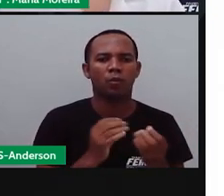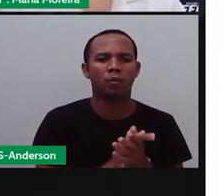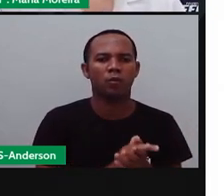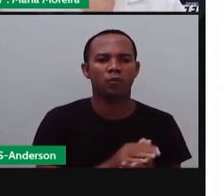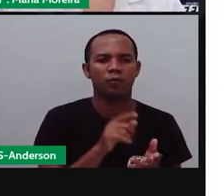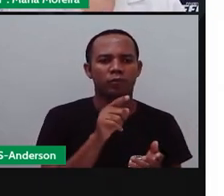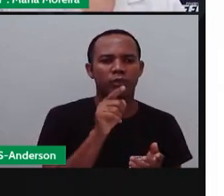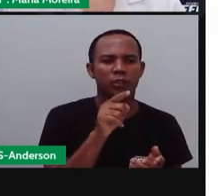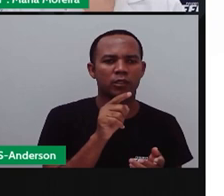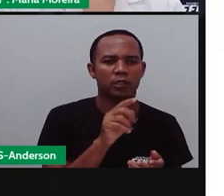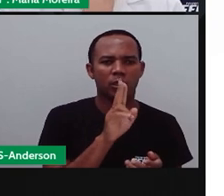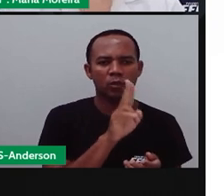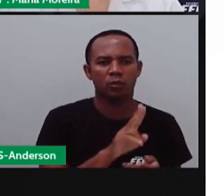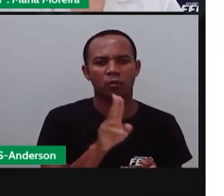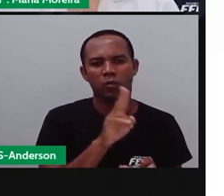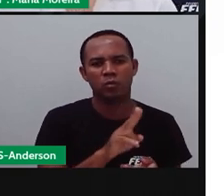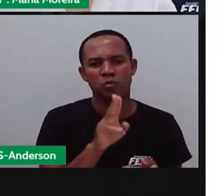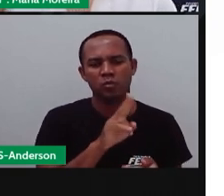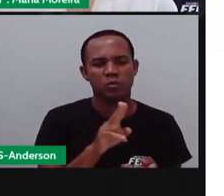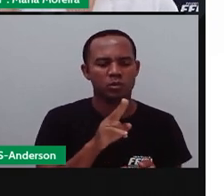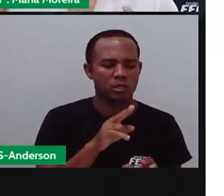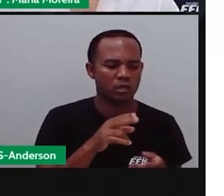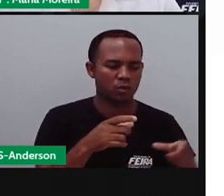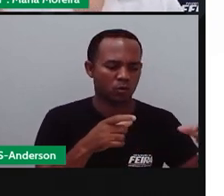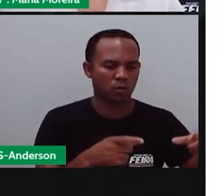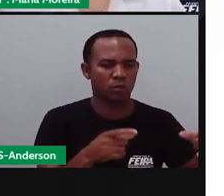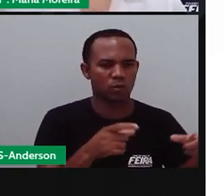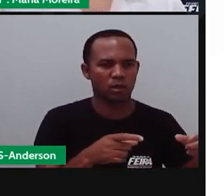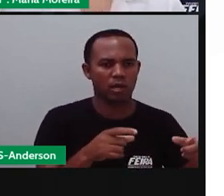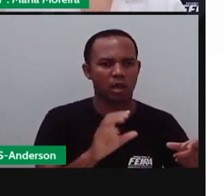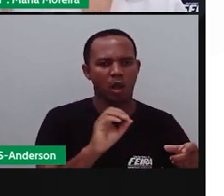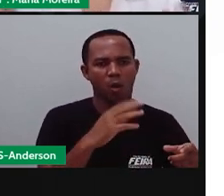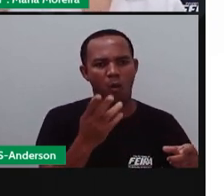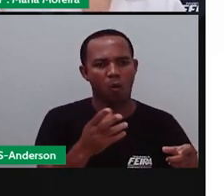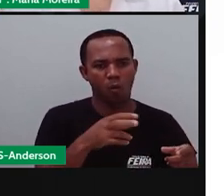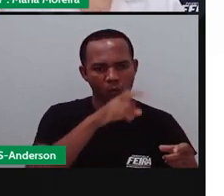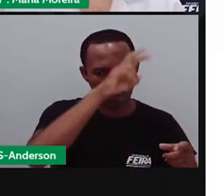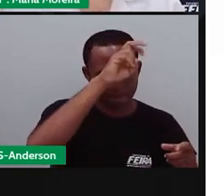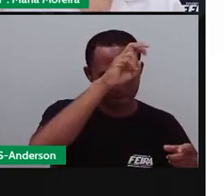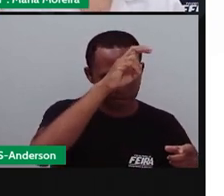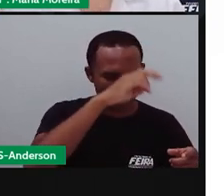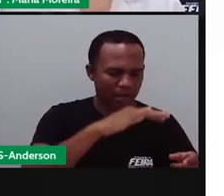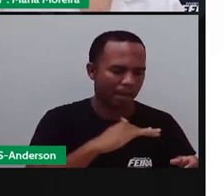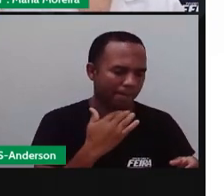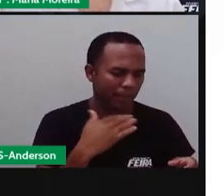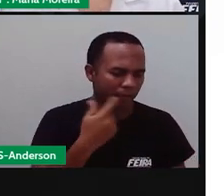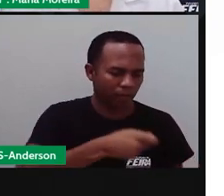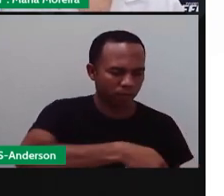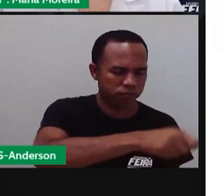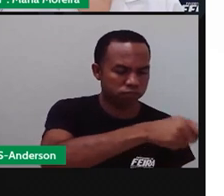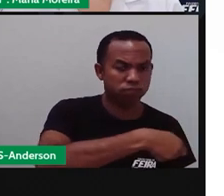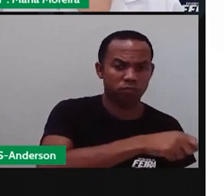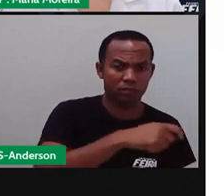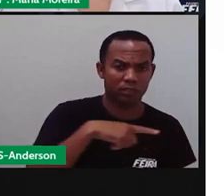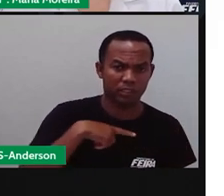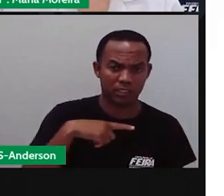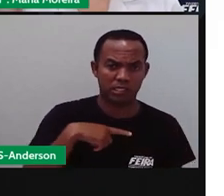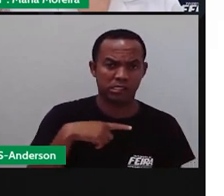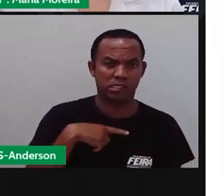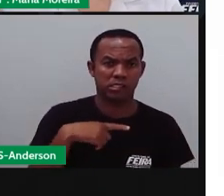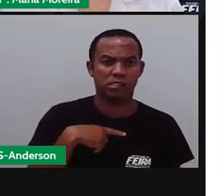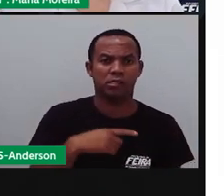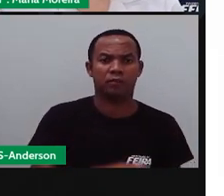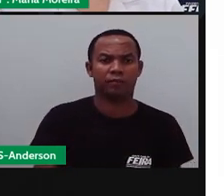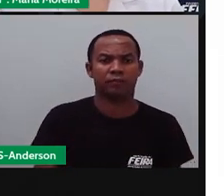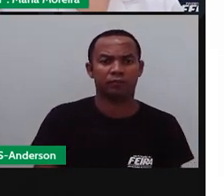pode ser para comer adubo ou para combater algum tipo de praga. Como assim combater algum tipo de praga? A plantinha,